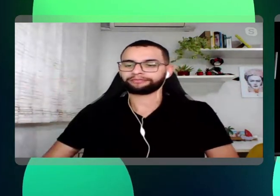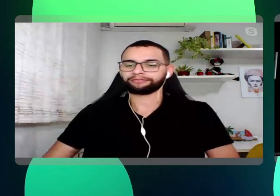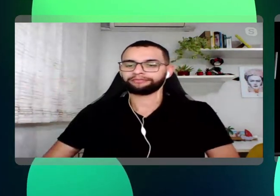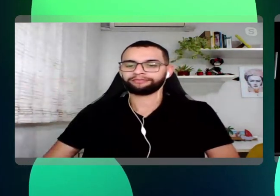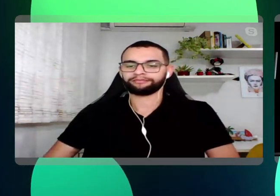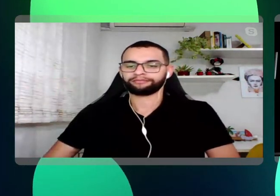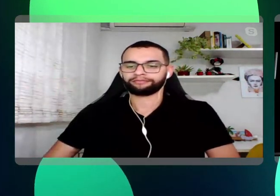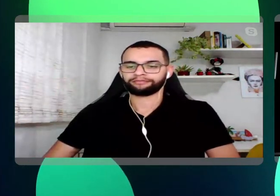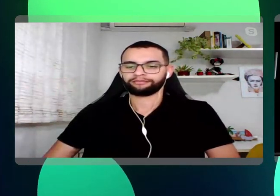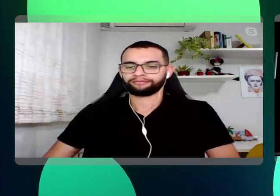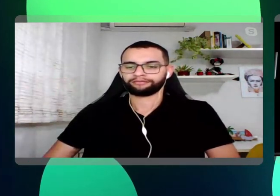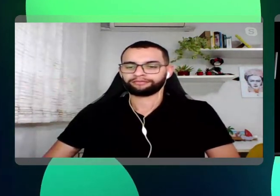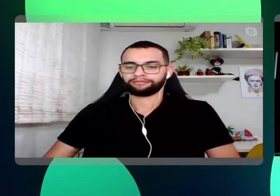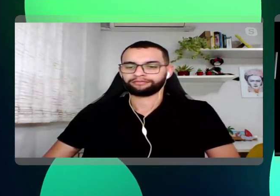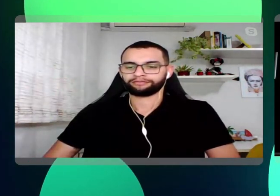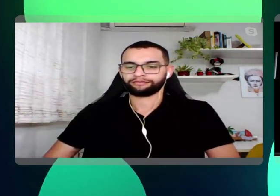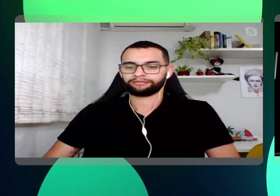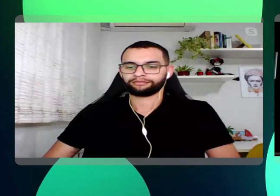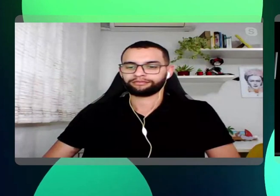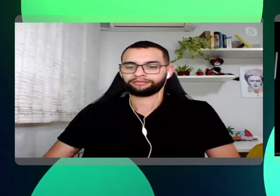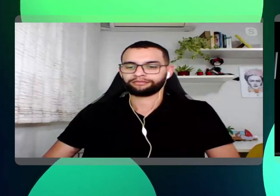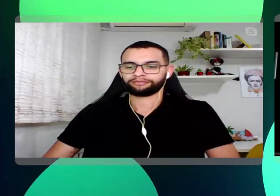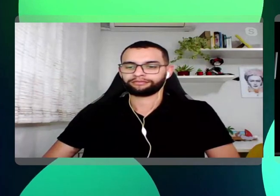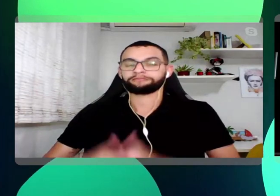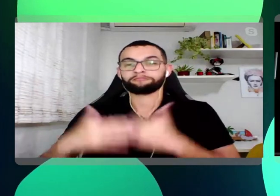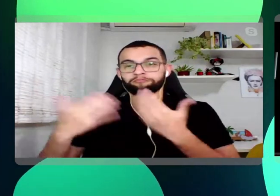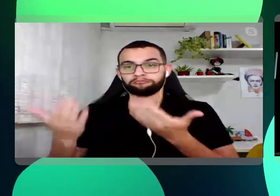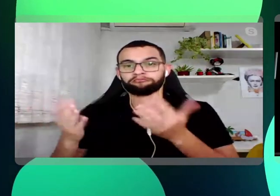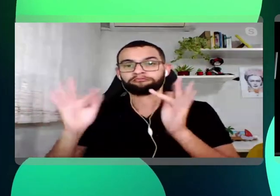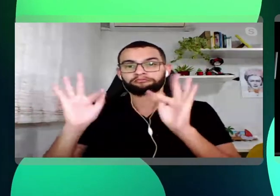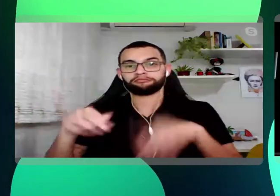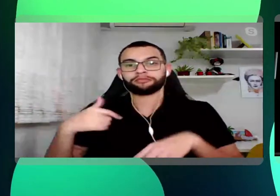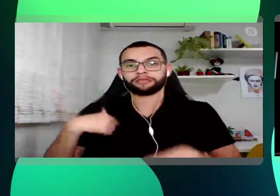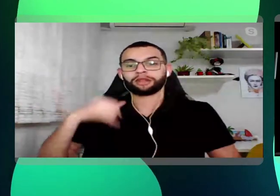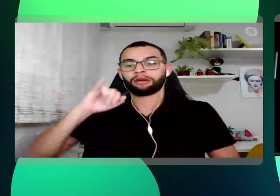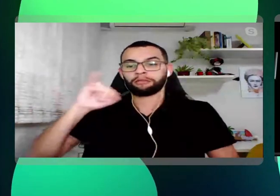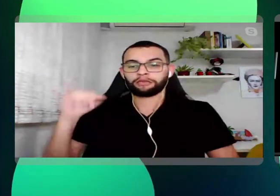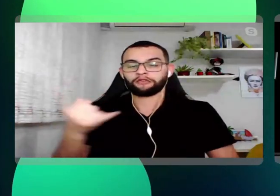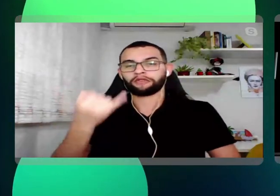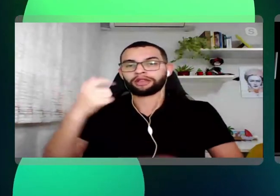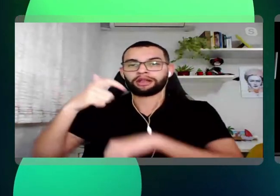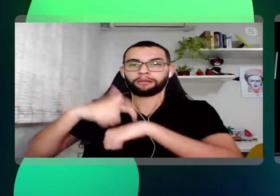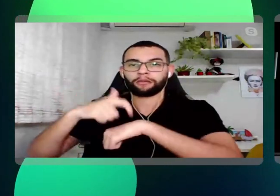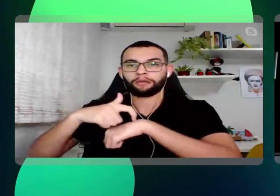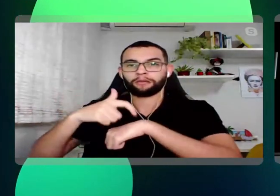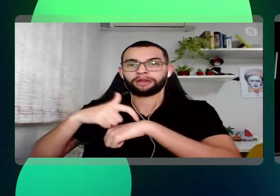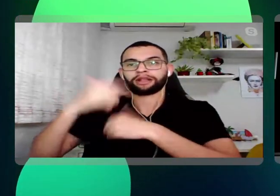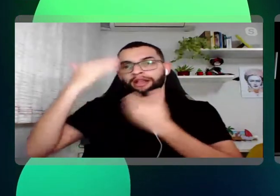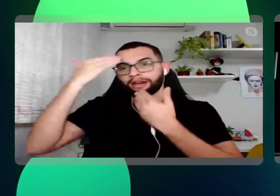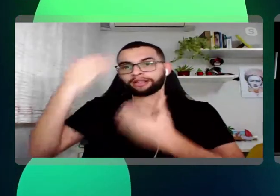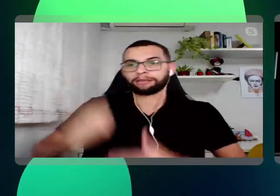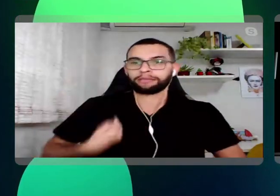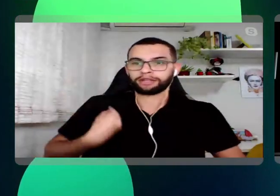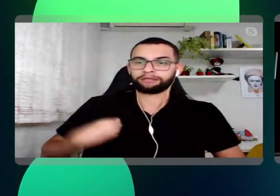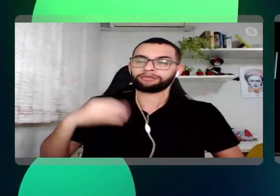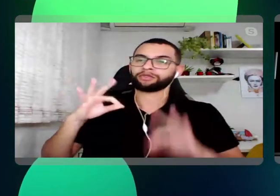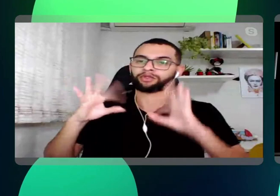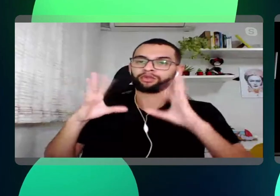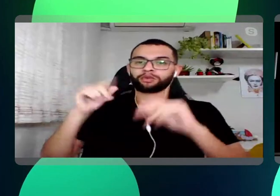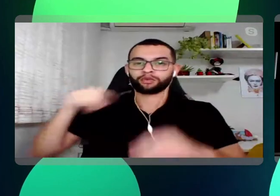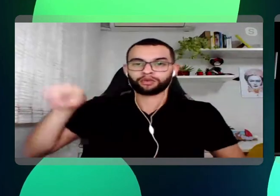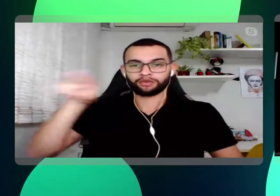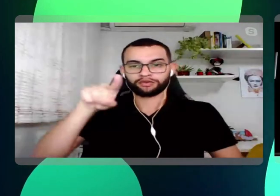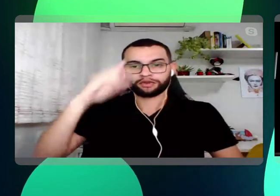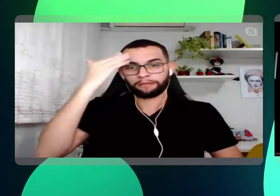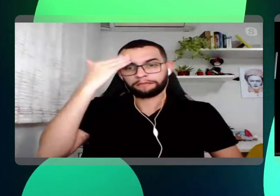Do mais é isso. Eu gostaria de aproveitar a participação de todos vocês. Muito obrigado por